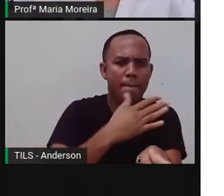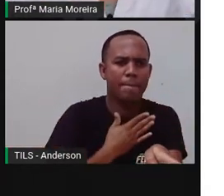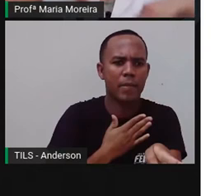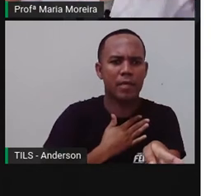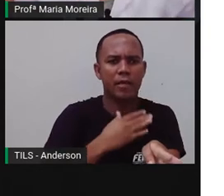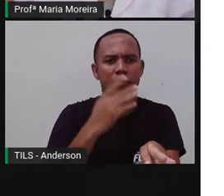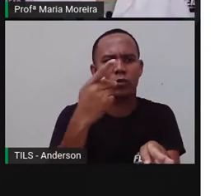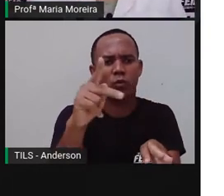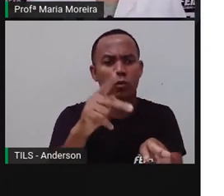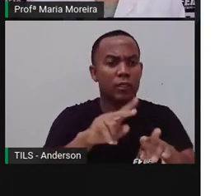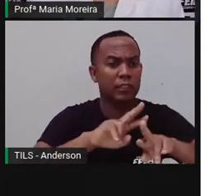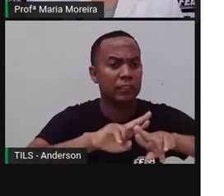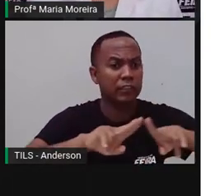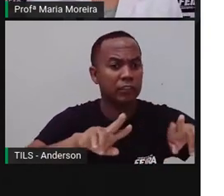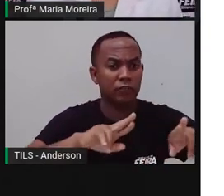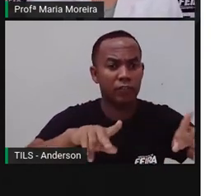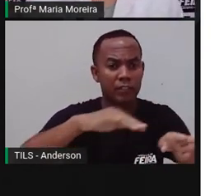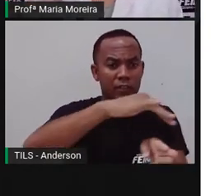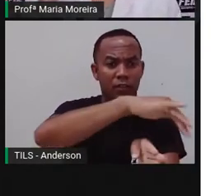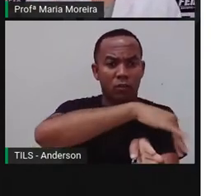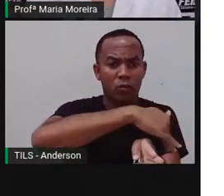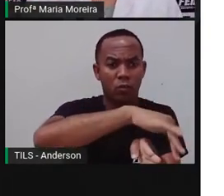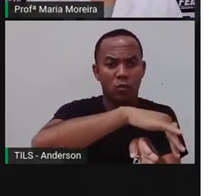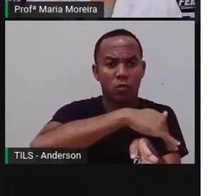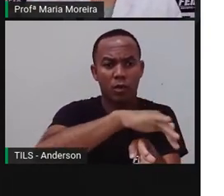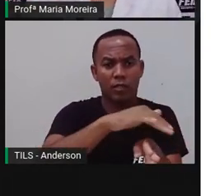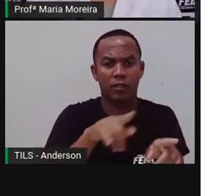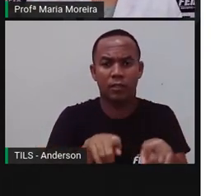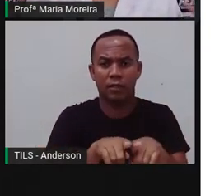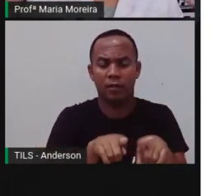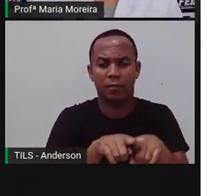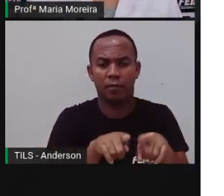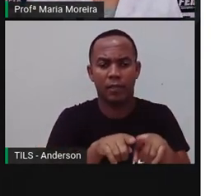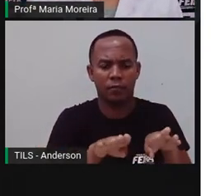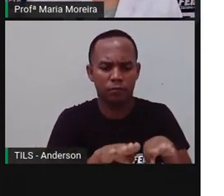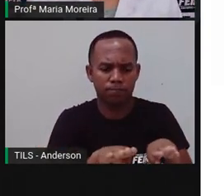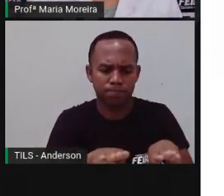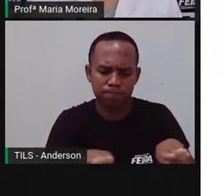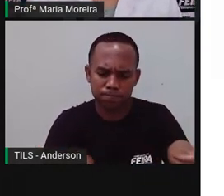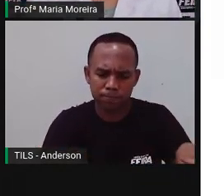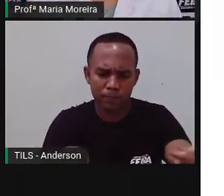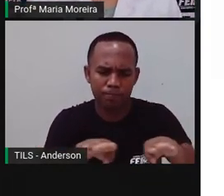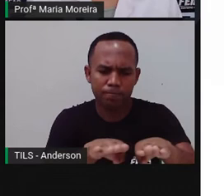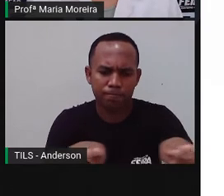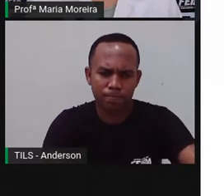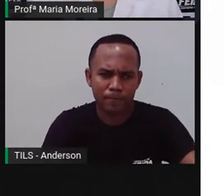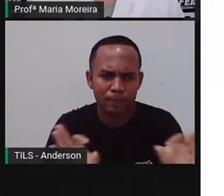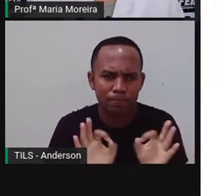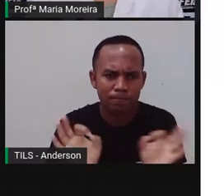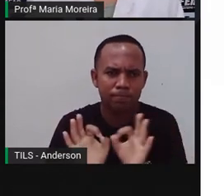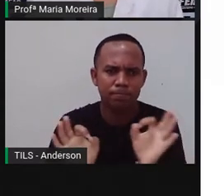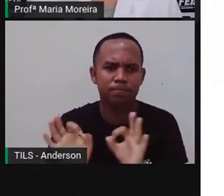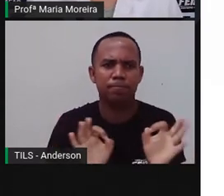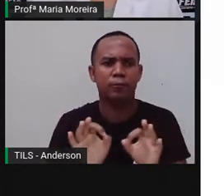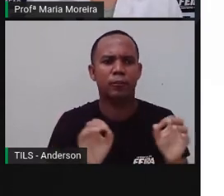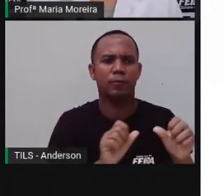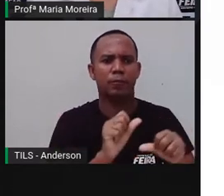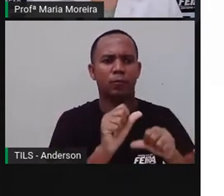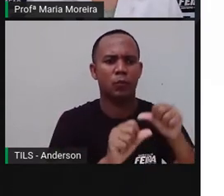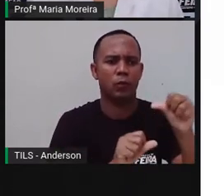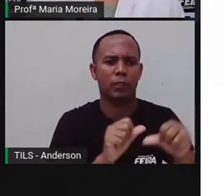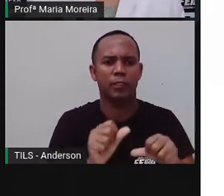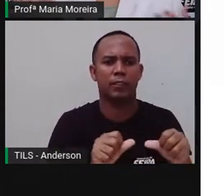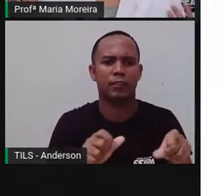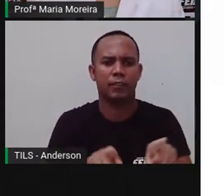que eu moro. São várias ruas na cidade. As calçadas, né? O centro aqui está passando por uma revitalização de mudança das